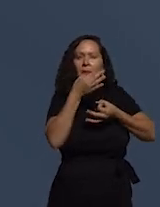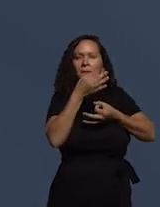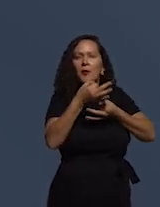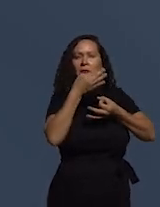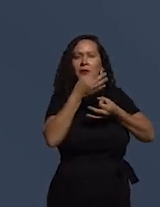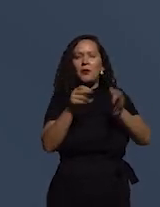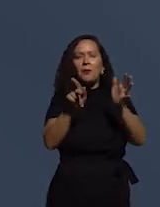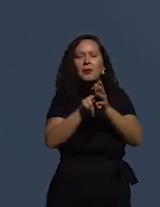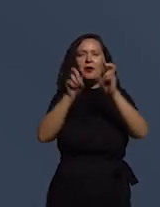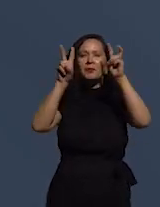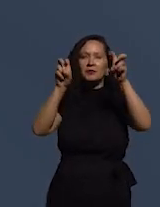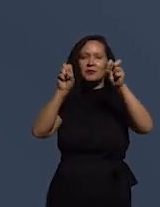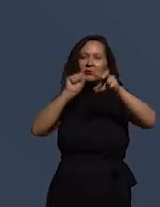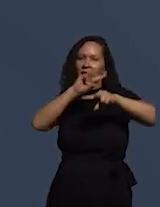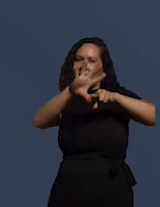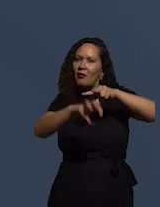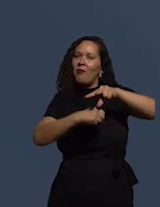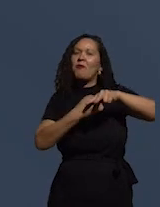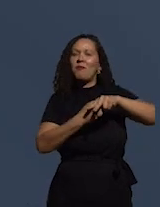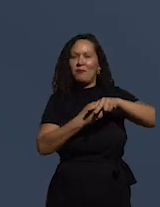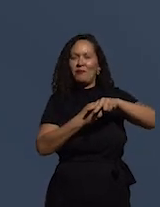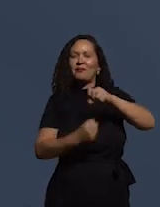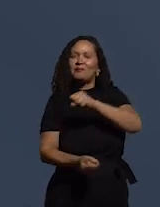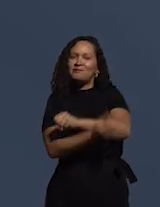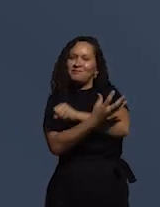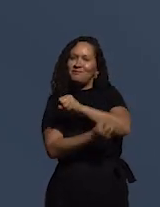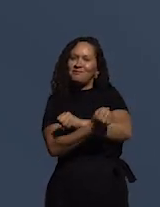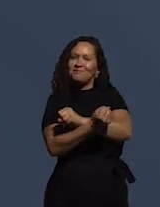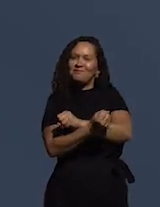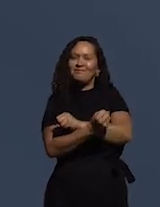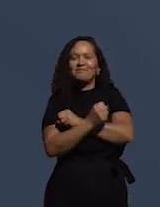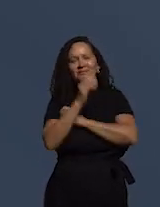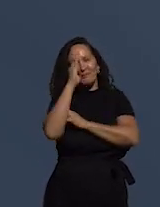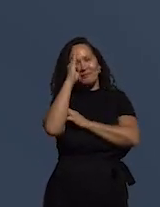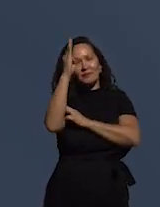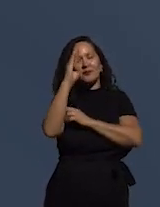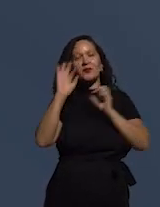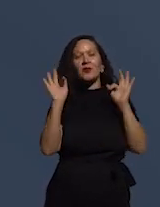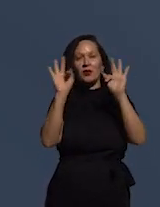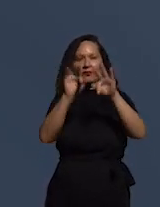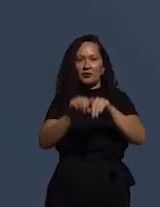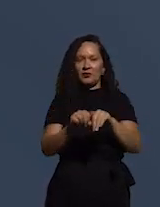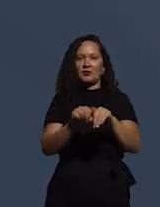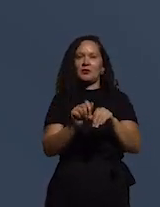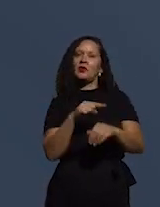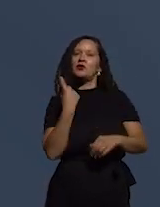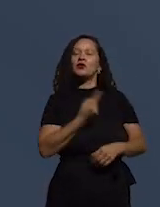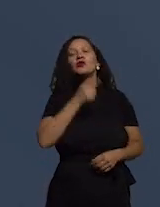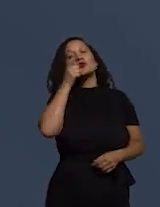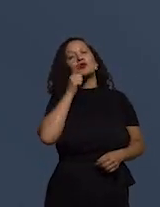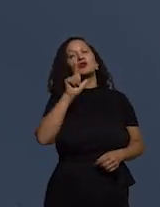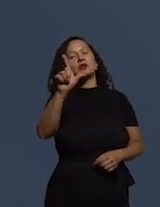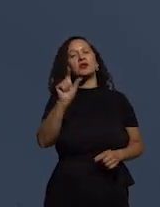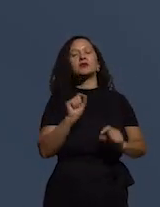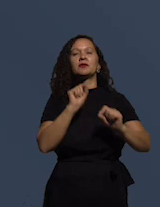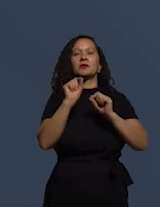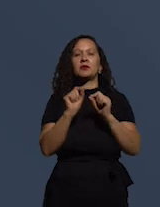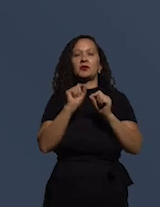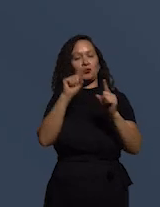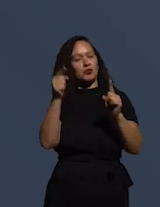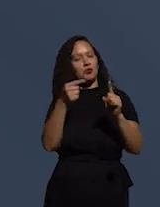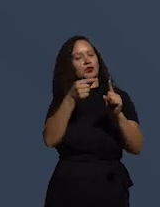temática corrupção. Esse é um ponto fundamental, para que, ao final, a gente possa atingir o